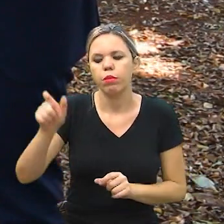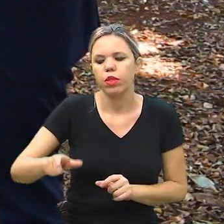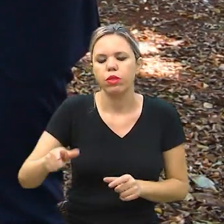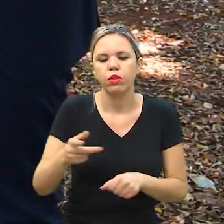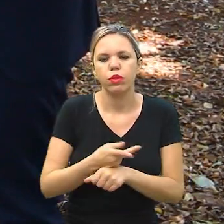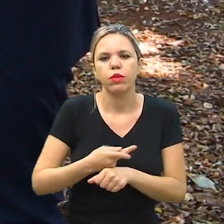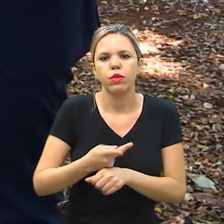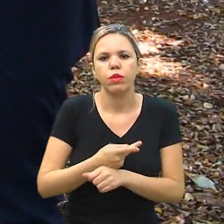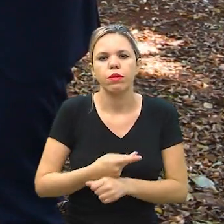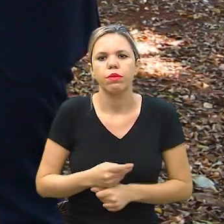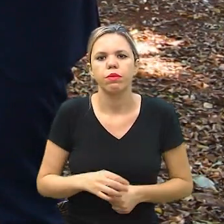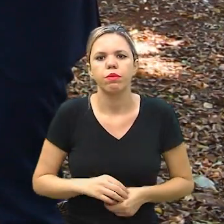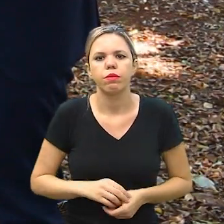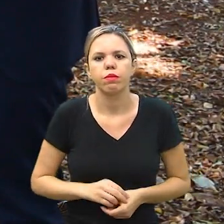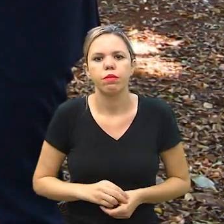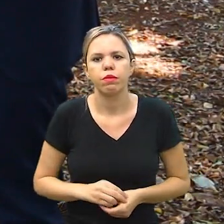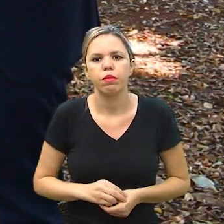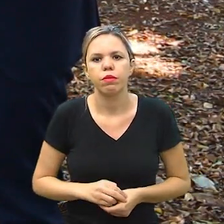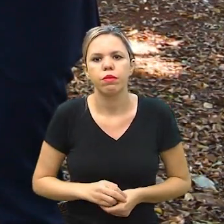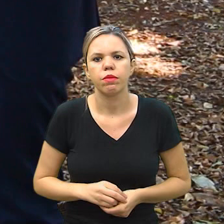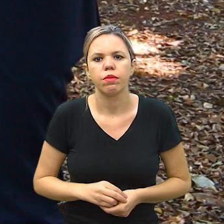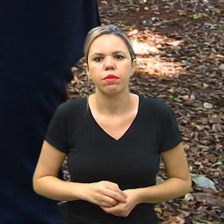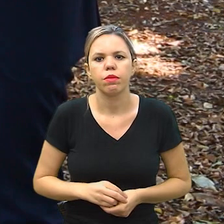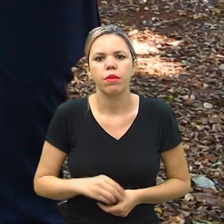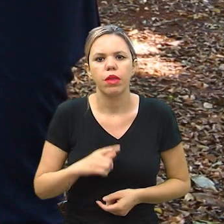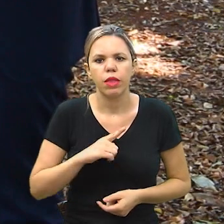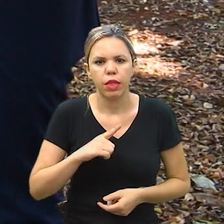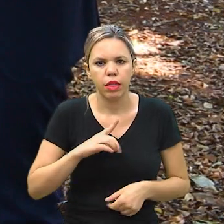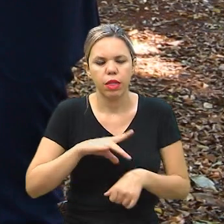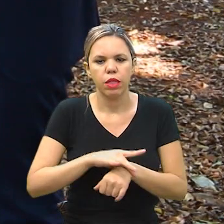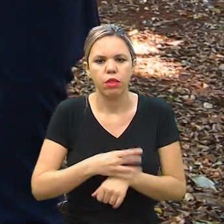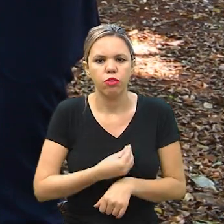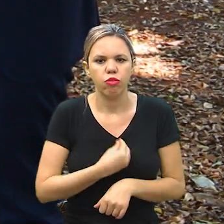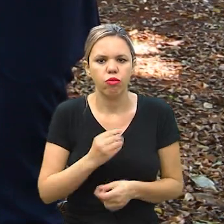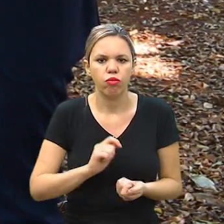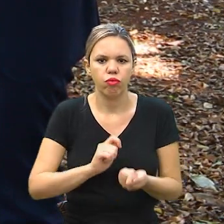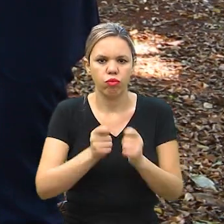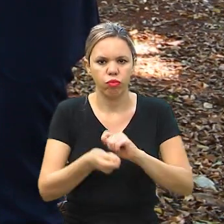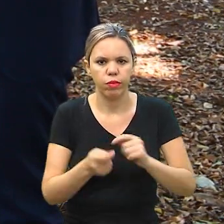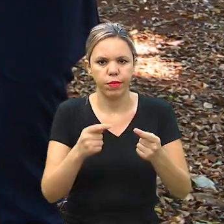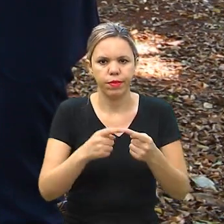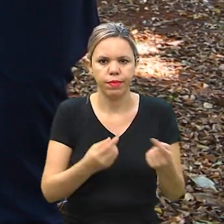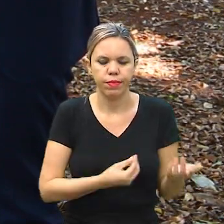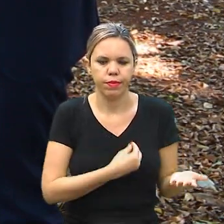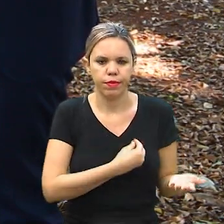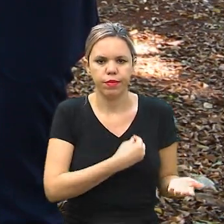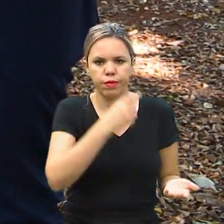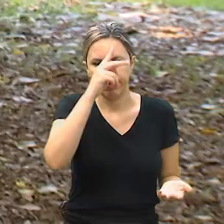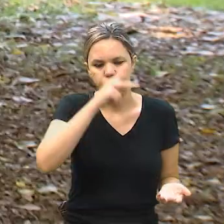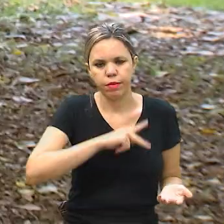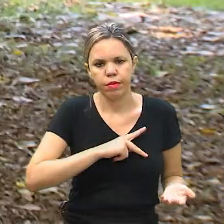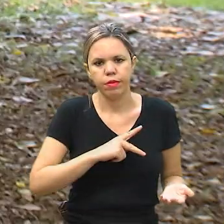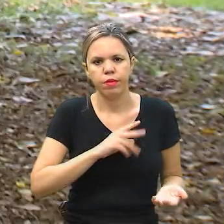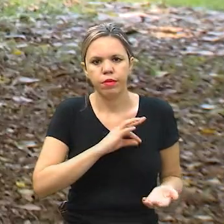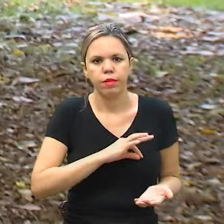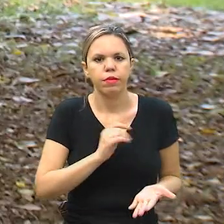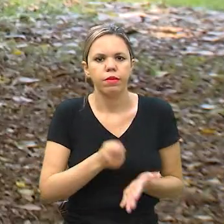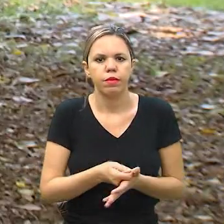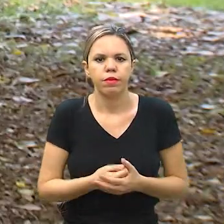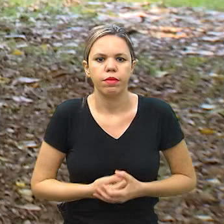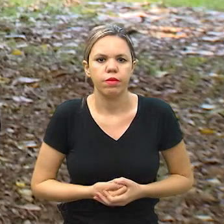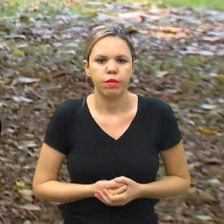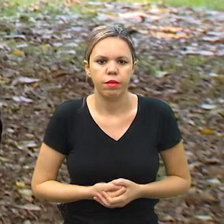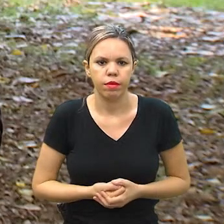procurar para ter aquele seguro que mais se adeque à sua condição? Perfeito.